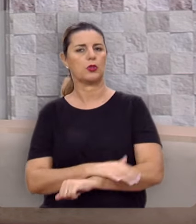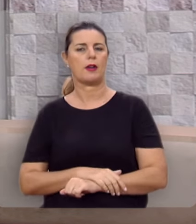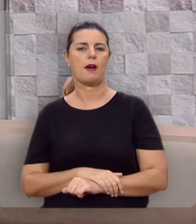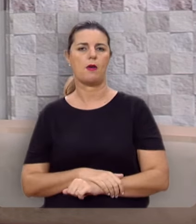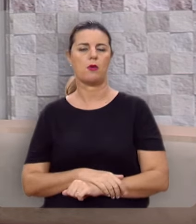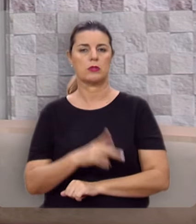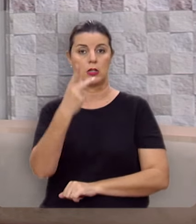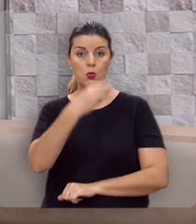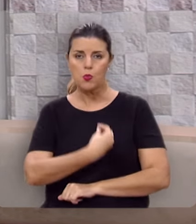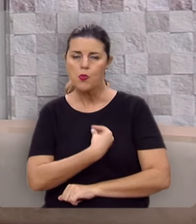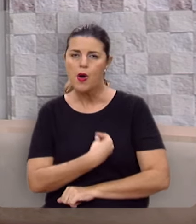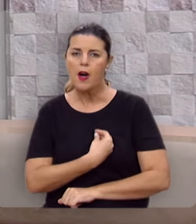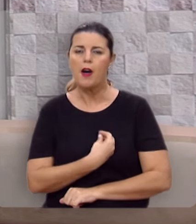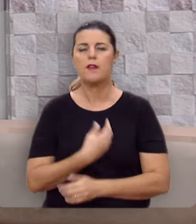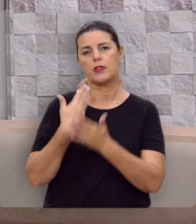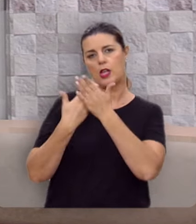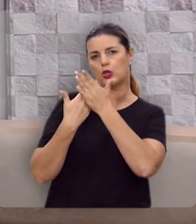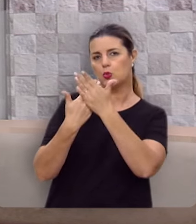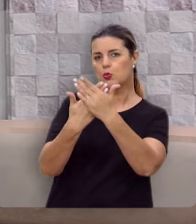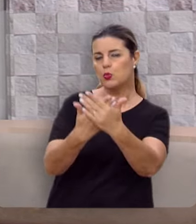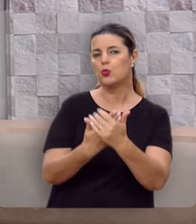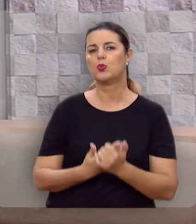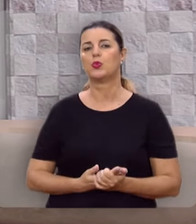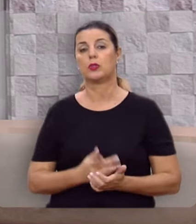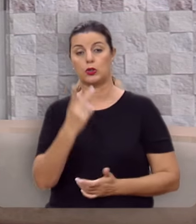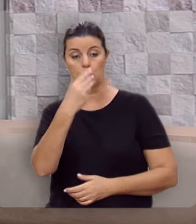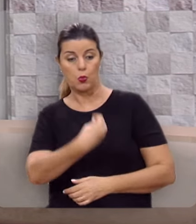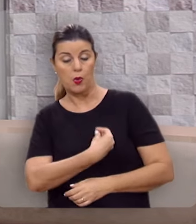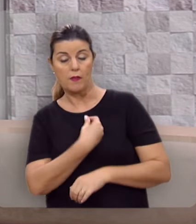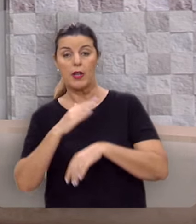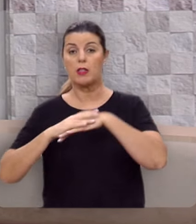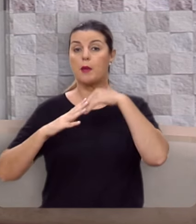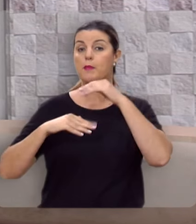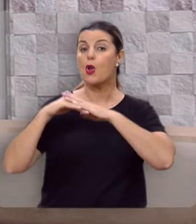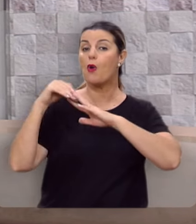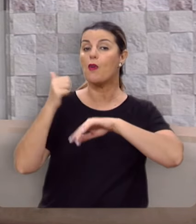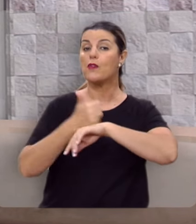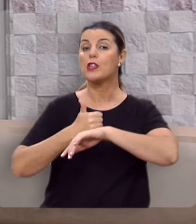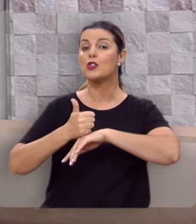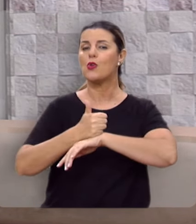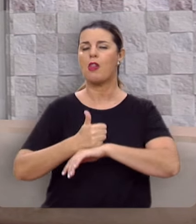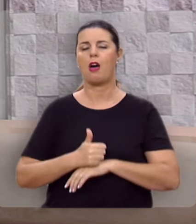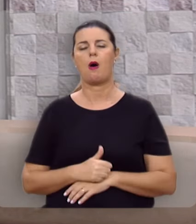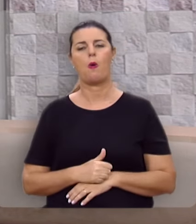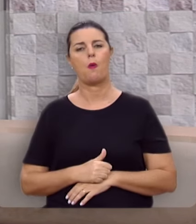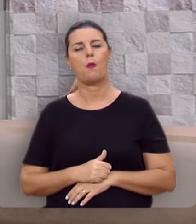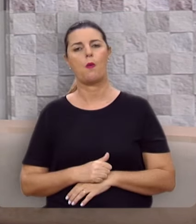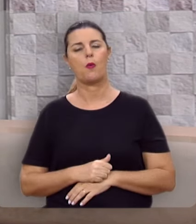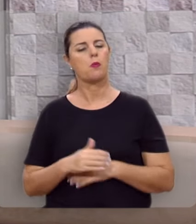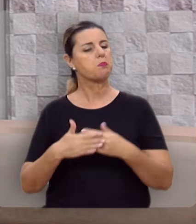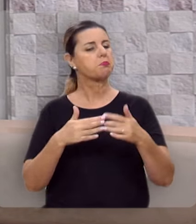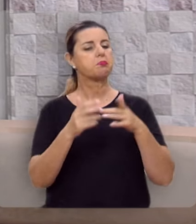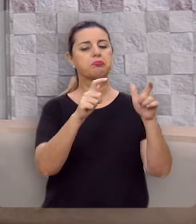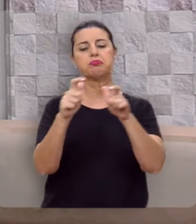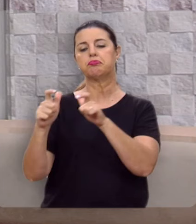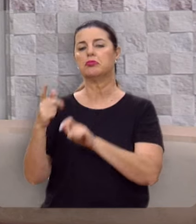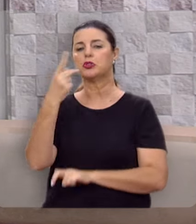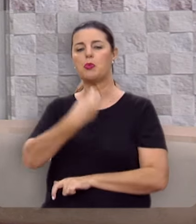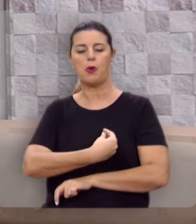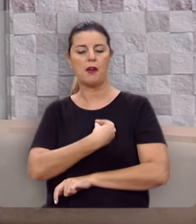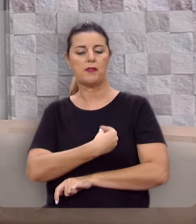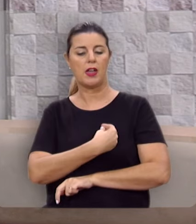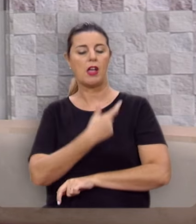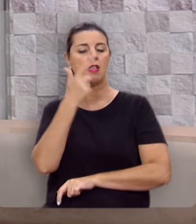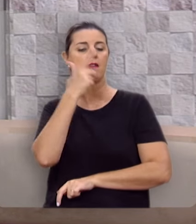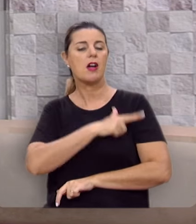sua vida emocional, na sua vida estudantil, na sua vida profissional. Em todos os